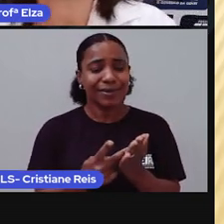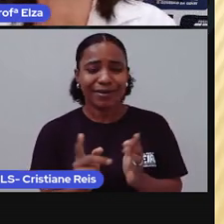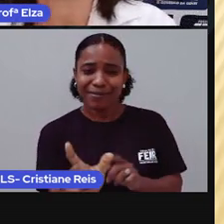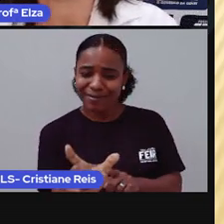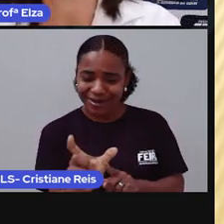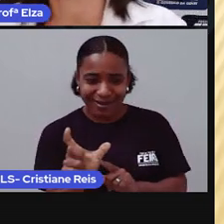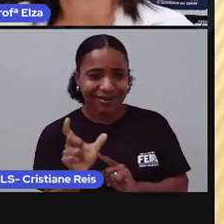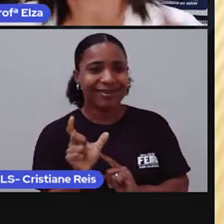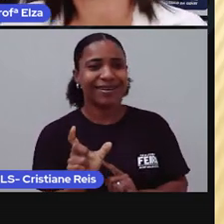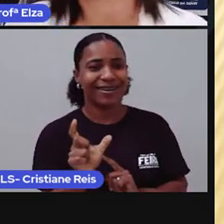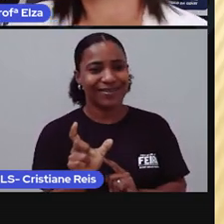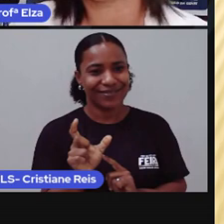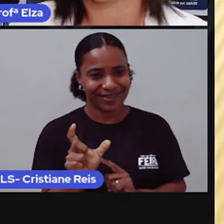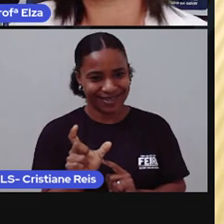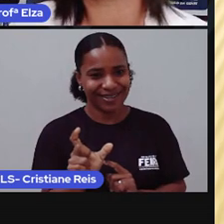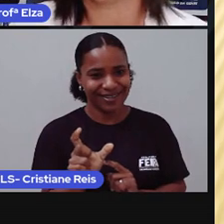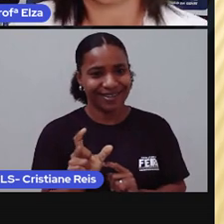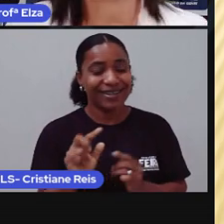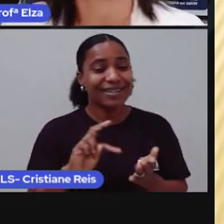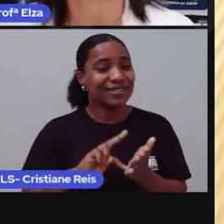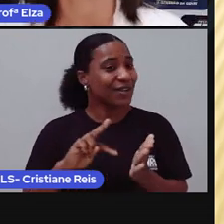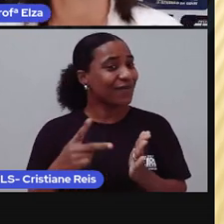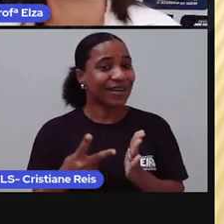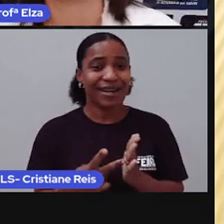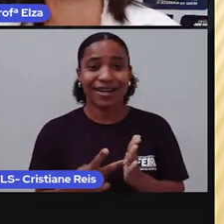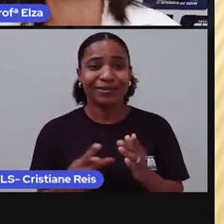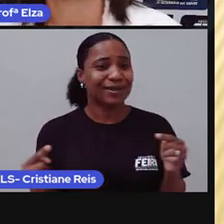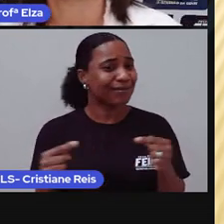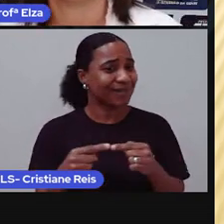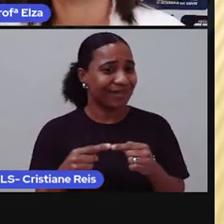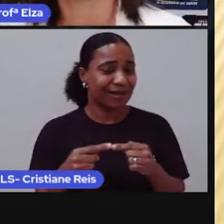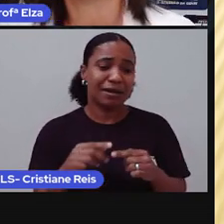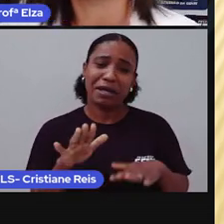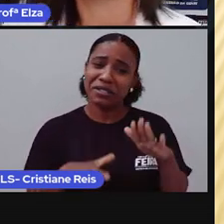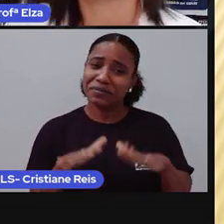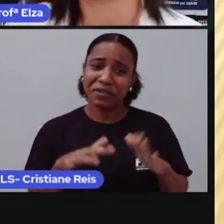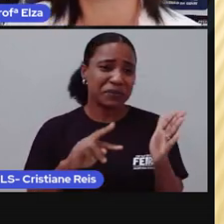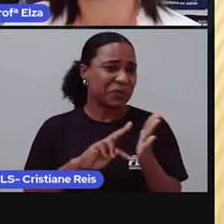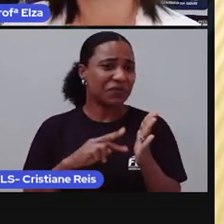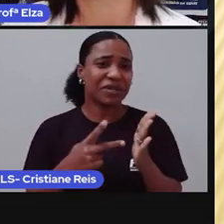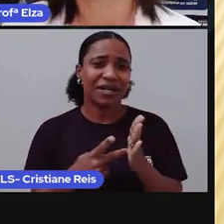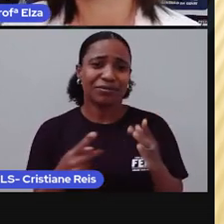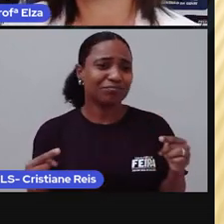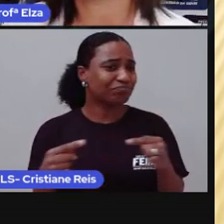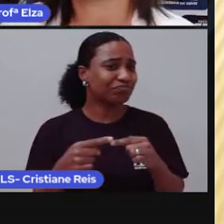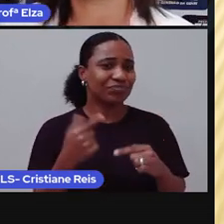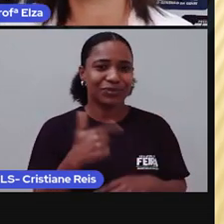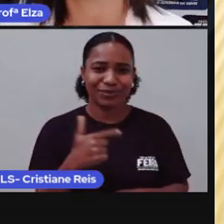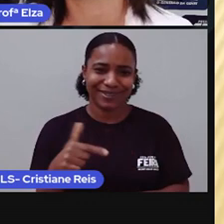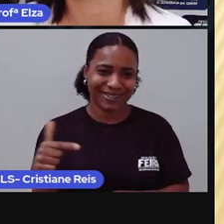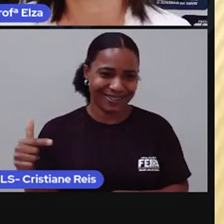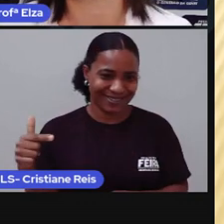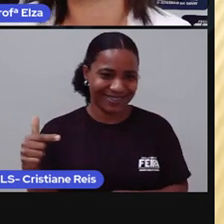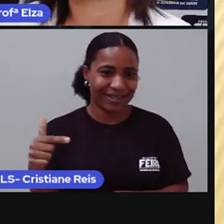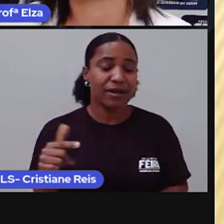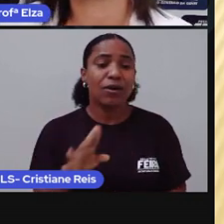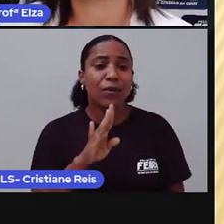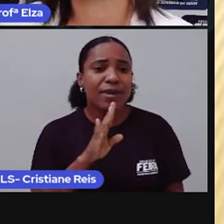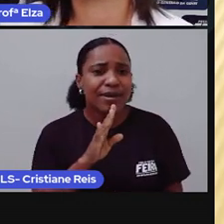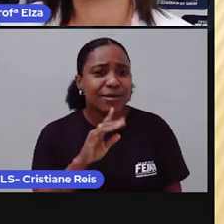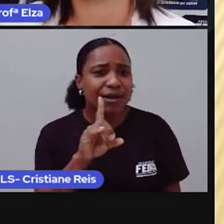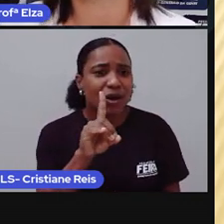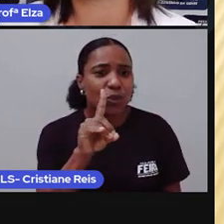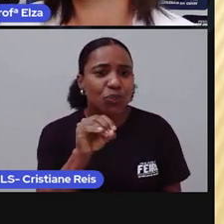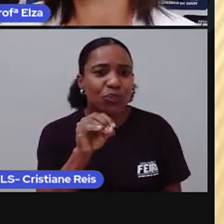tradução, ela tem uma lógica. Às vezes, não. Dovo. Quem não conhece o sabonete dovo?